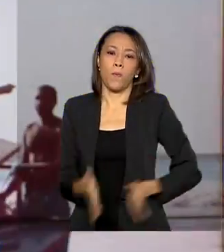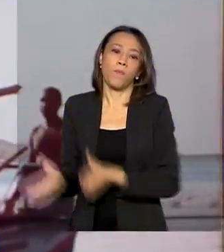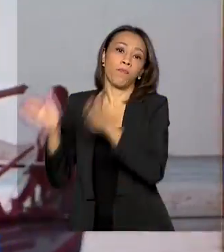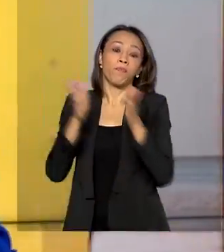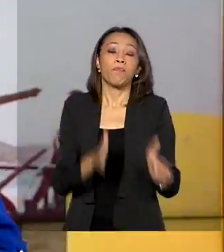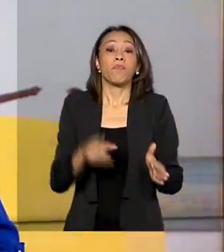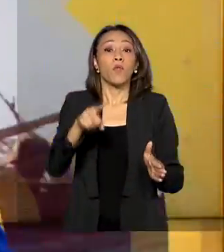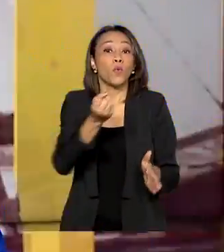operação devem sair hoje.